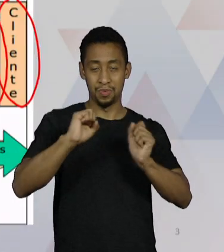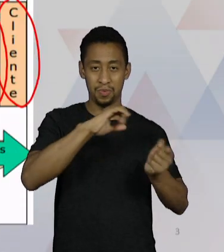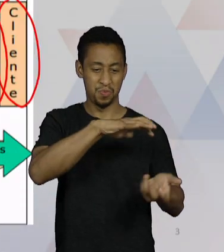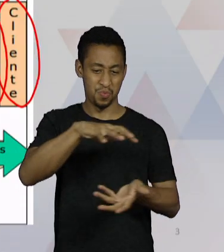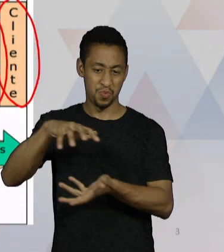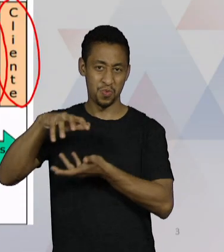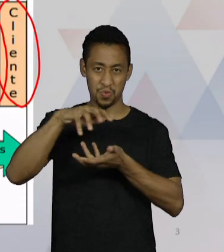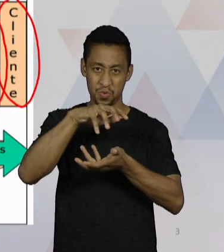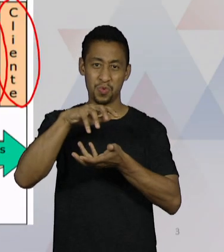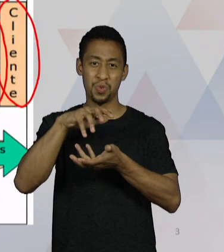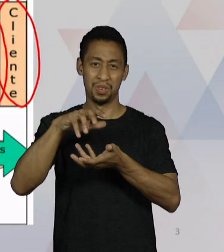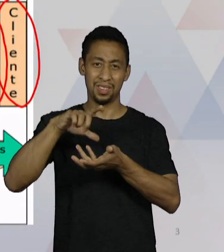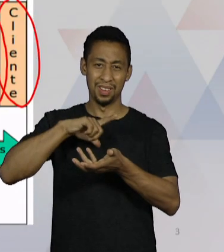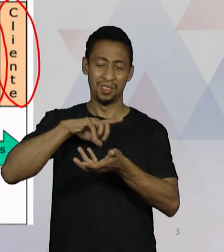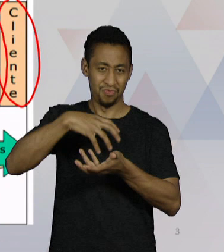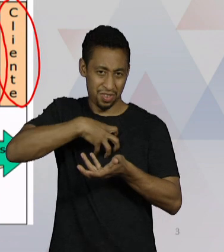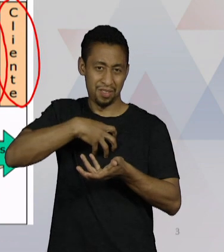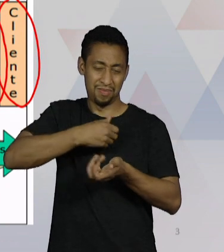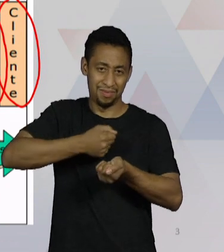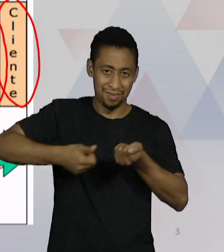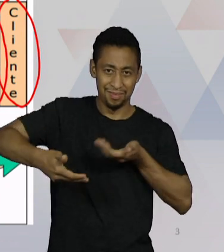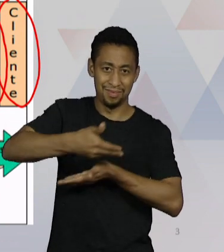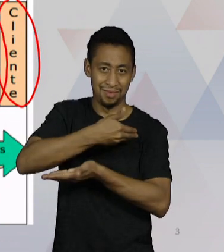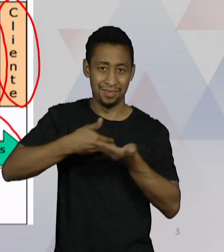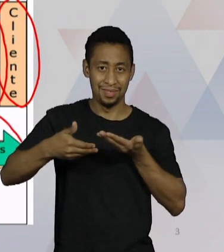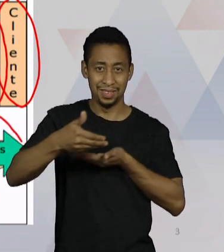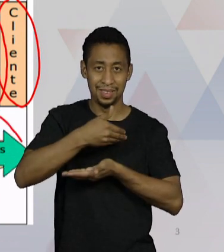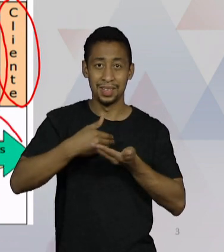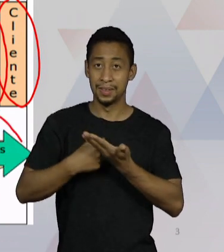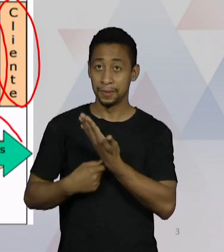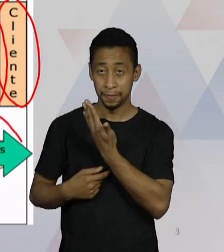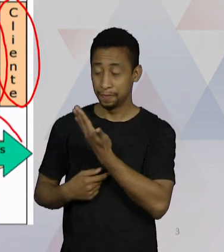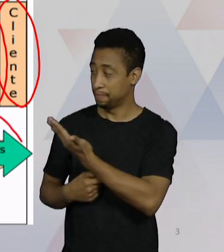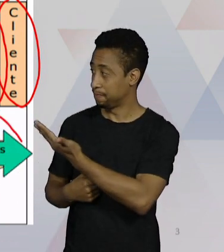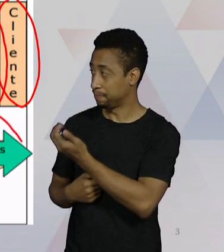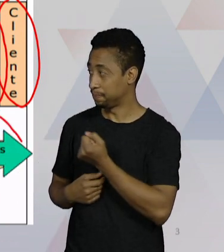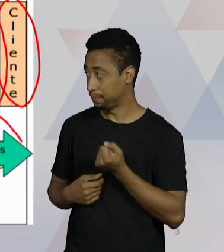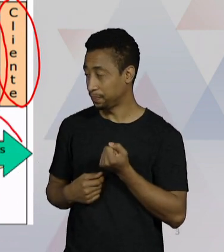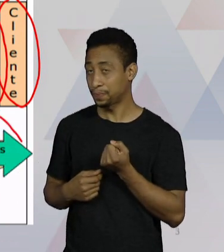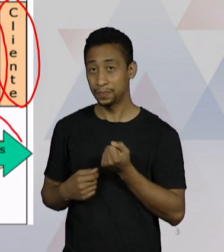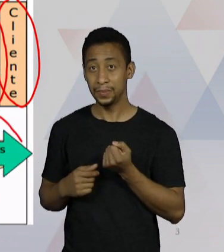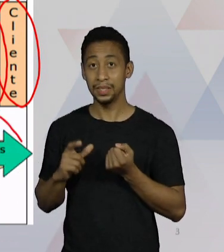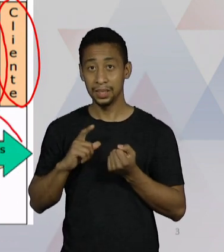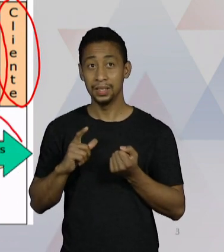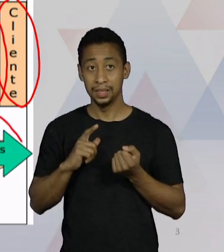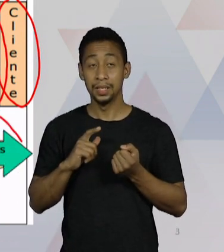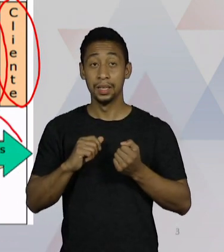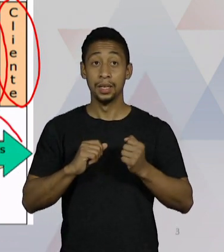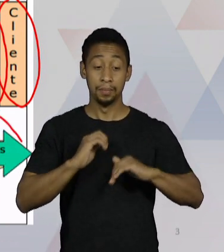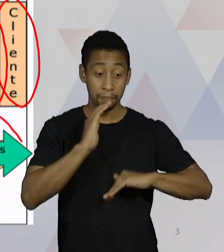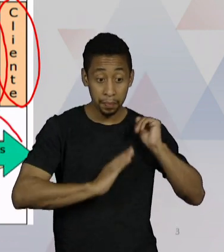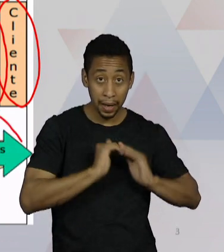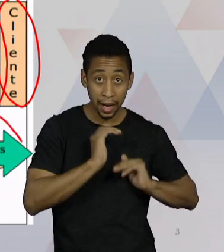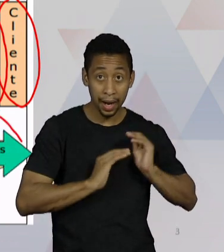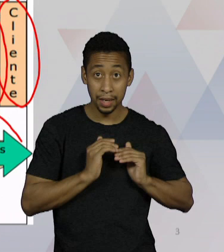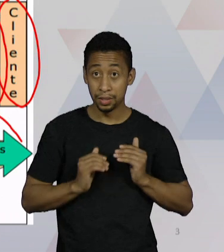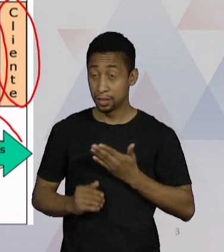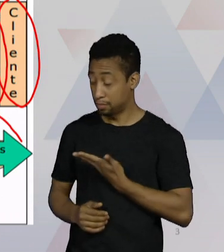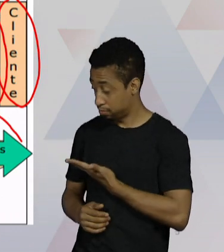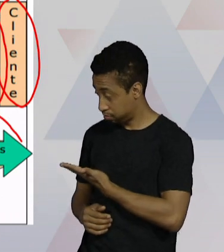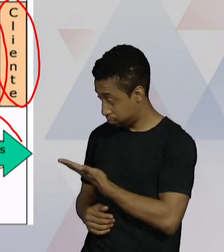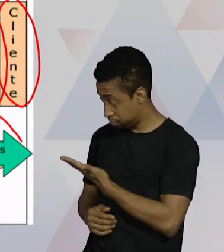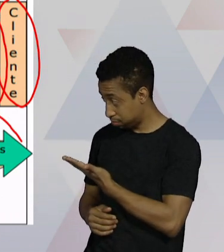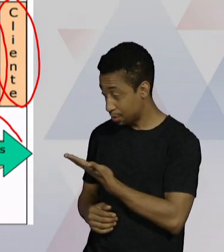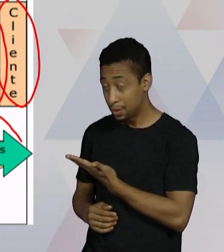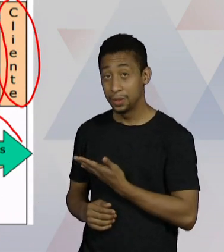de fornecedor para a empresa, temos atividades chaves da empresa para o cliente final, temos um fluxo